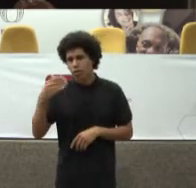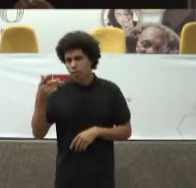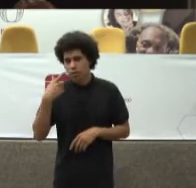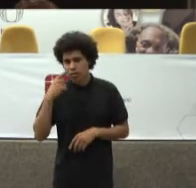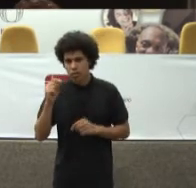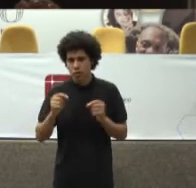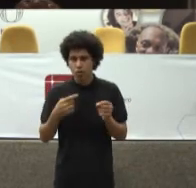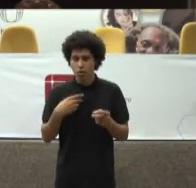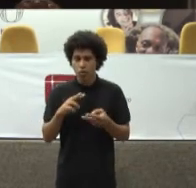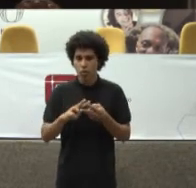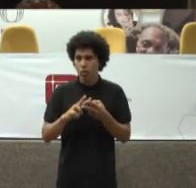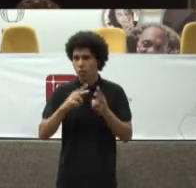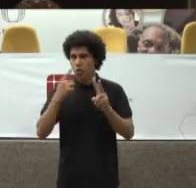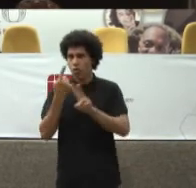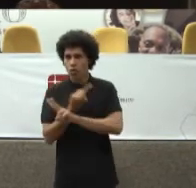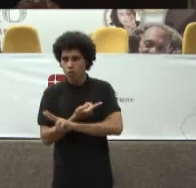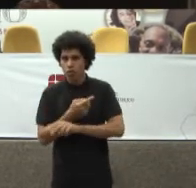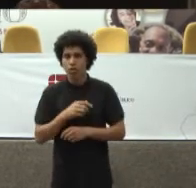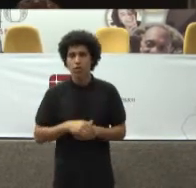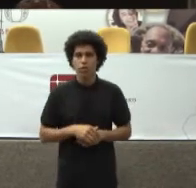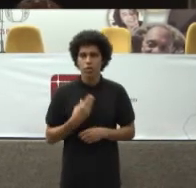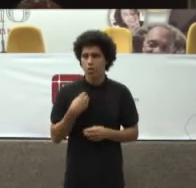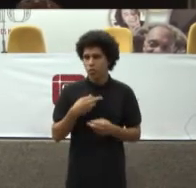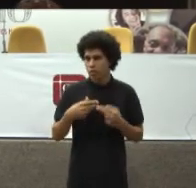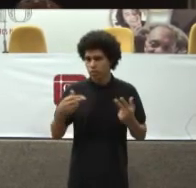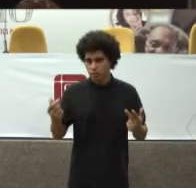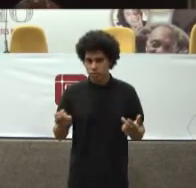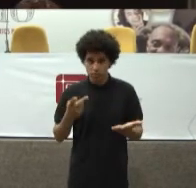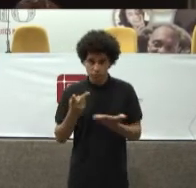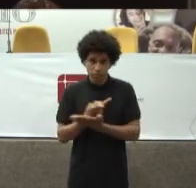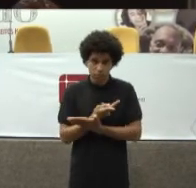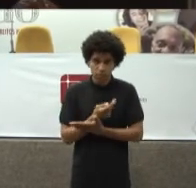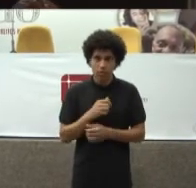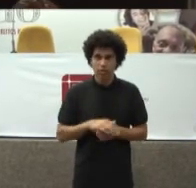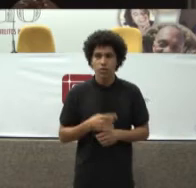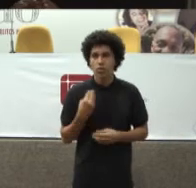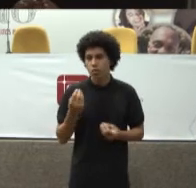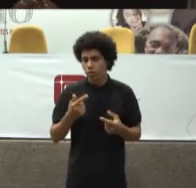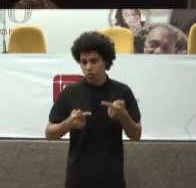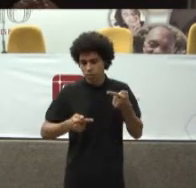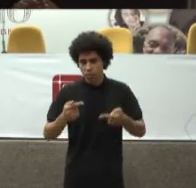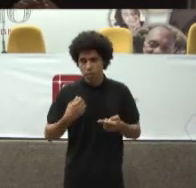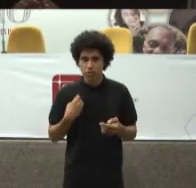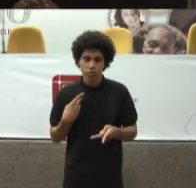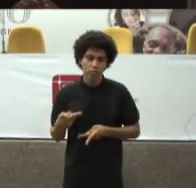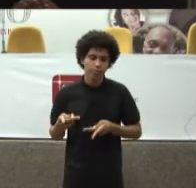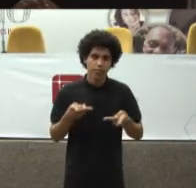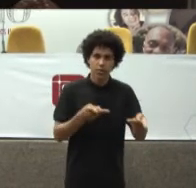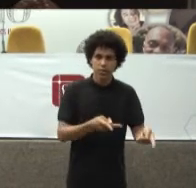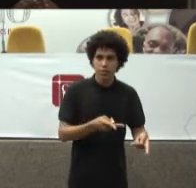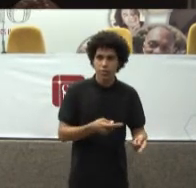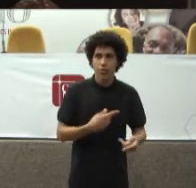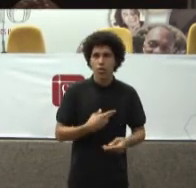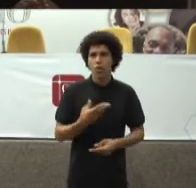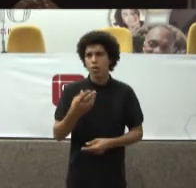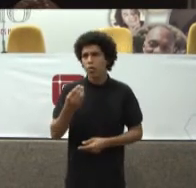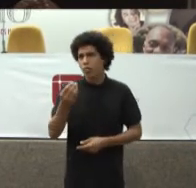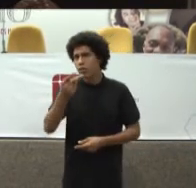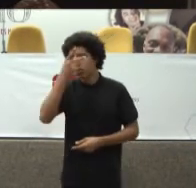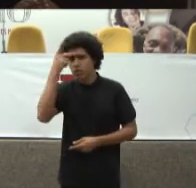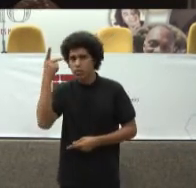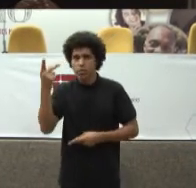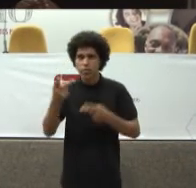Contraponto Em muitas Discussões Em muitos Debates De que eu participo Muita gente Me diz assim Não